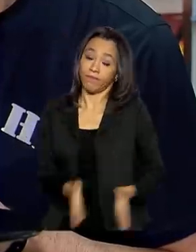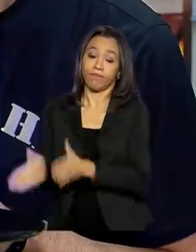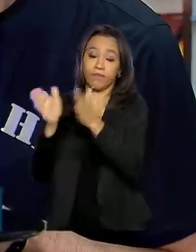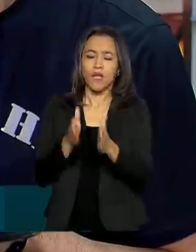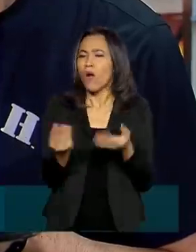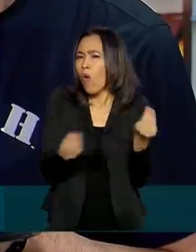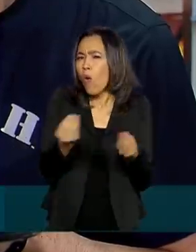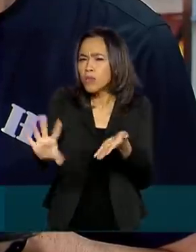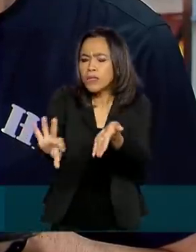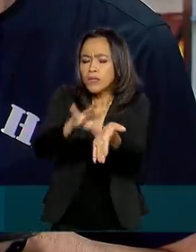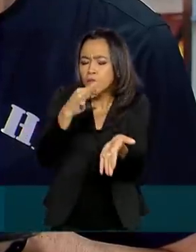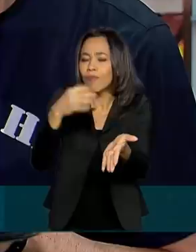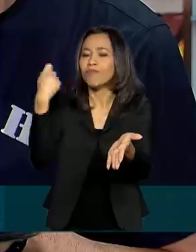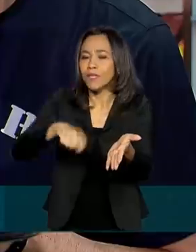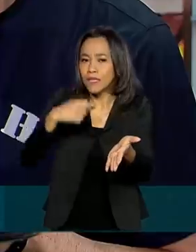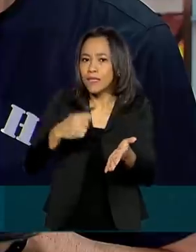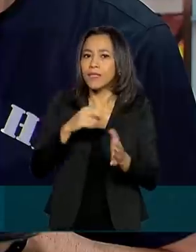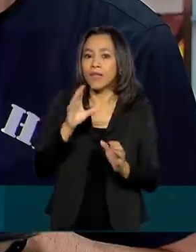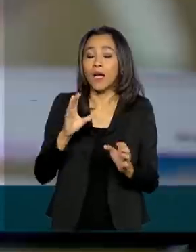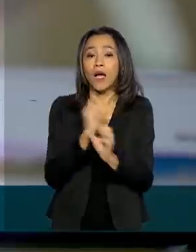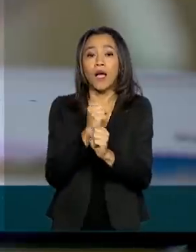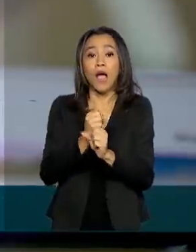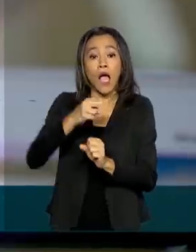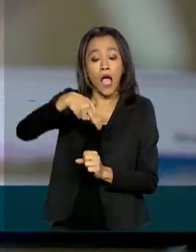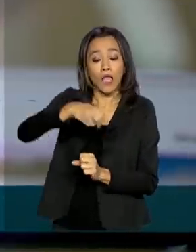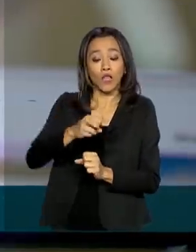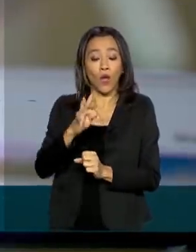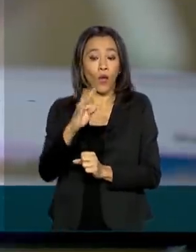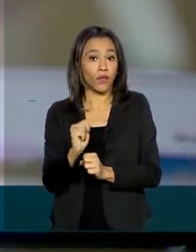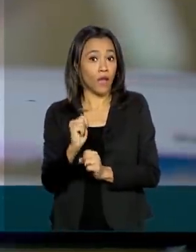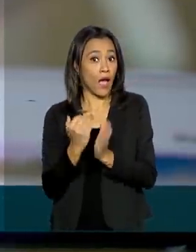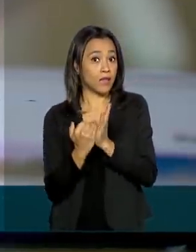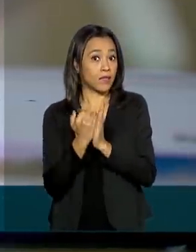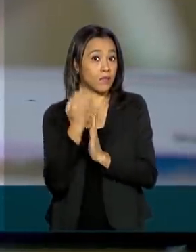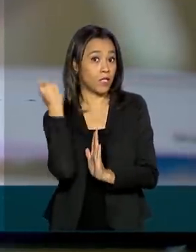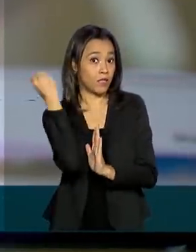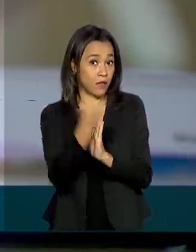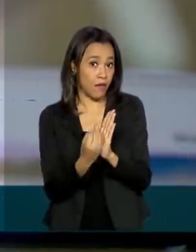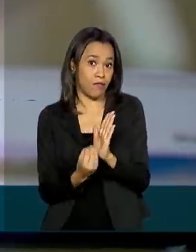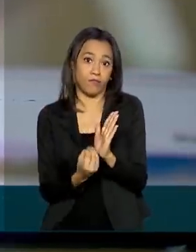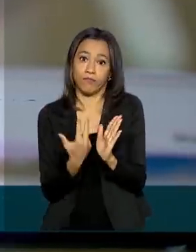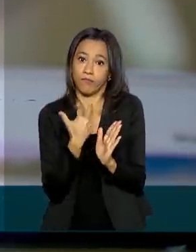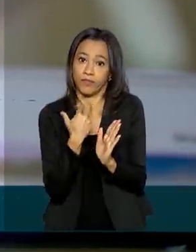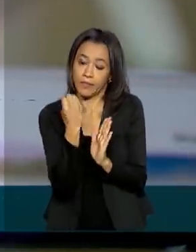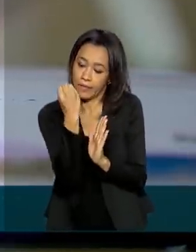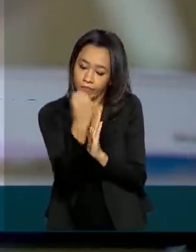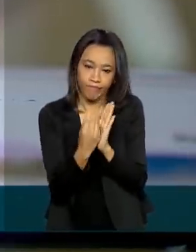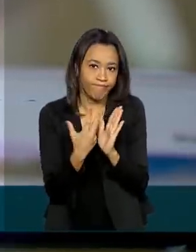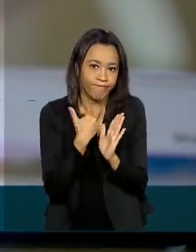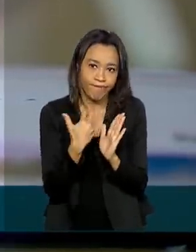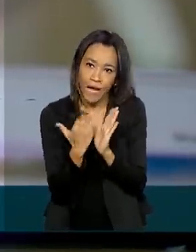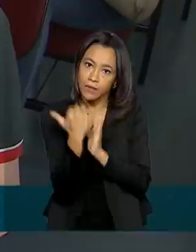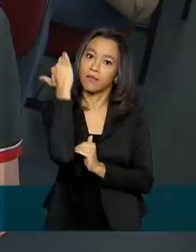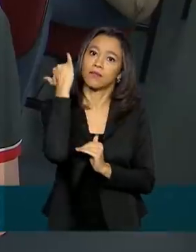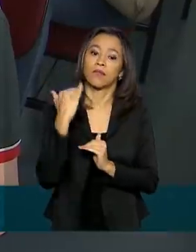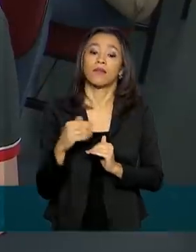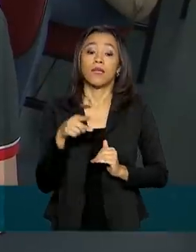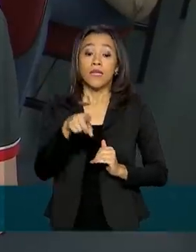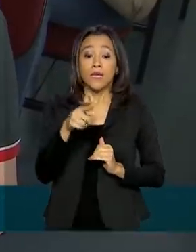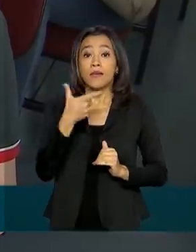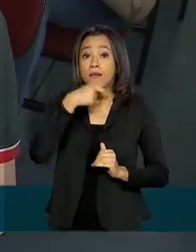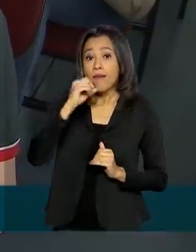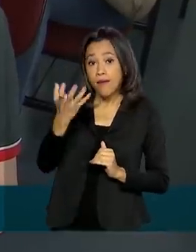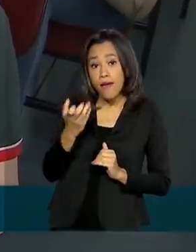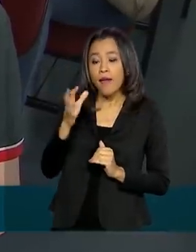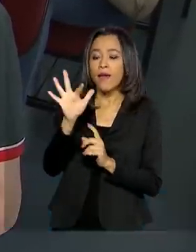SISU, é preciso ter obtido uma nota acima de zero na redação do Enem. Já quem estiver de olho no financiamento estudantil